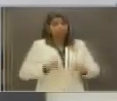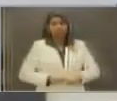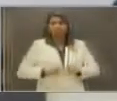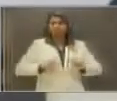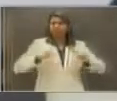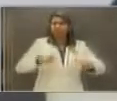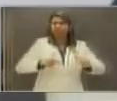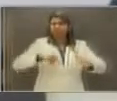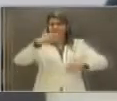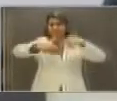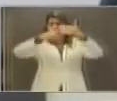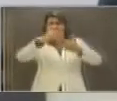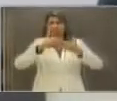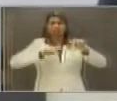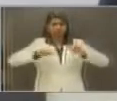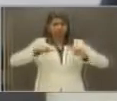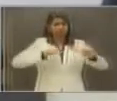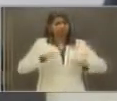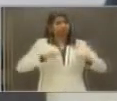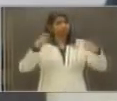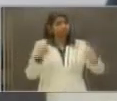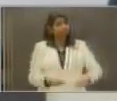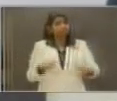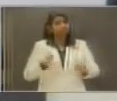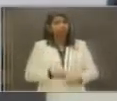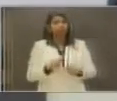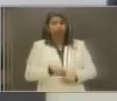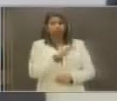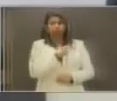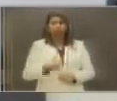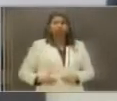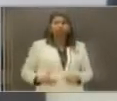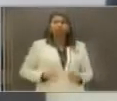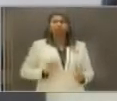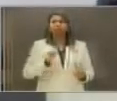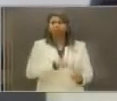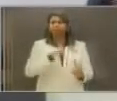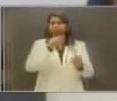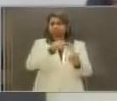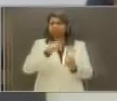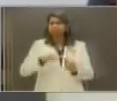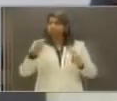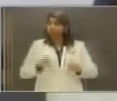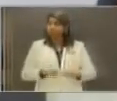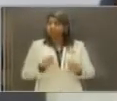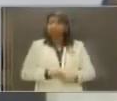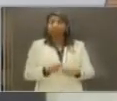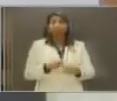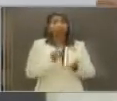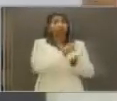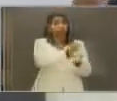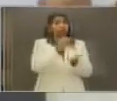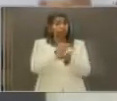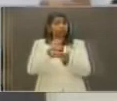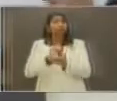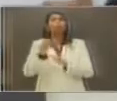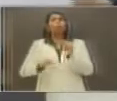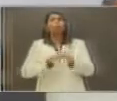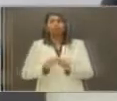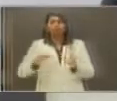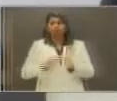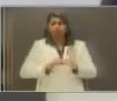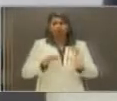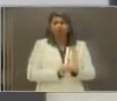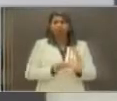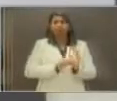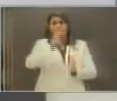políticas e com ações do governo no sentido de aumentar e de dar oportunidade. Falta no Brasil mais investimentos